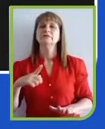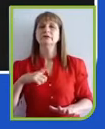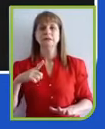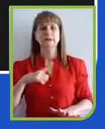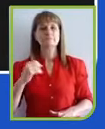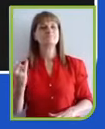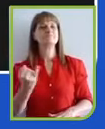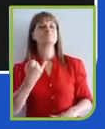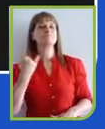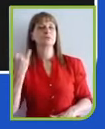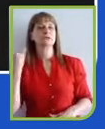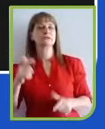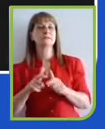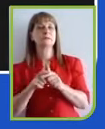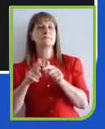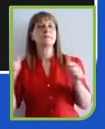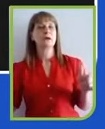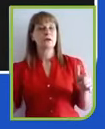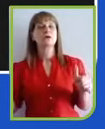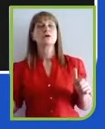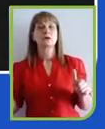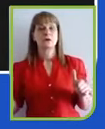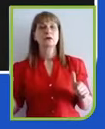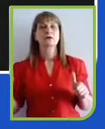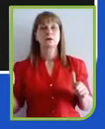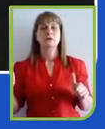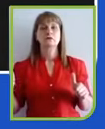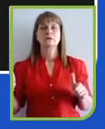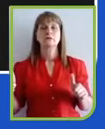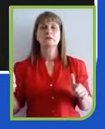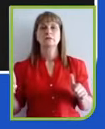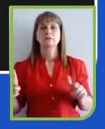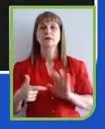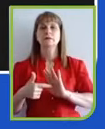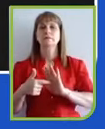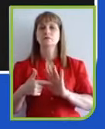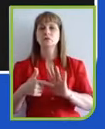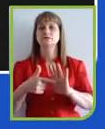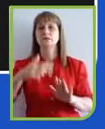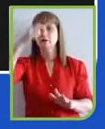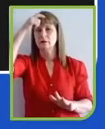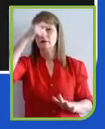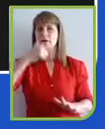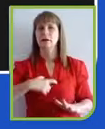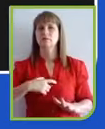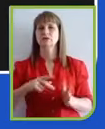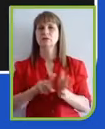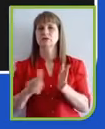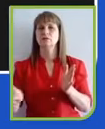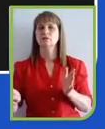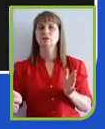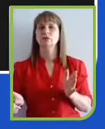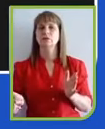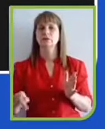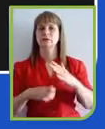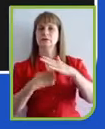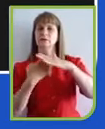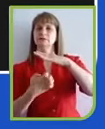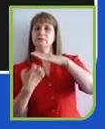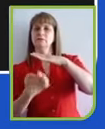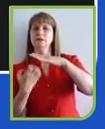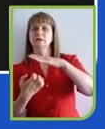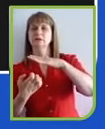reputação. Aliás, já começou e algumas dessas empresas tradicionais já estão revendo, inclusive, as suas